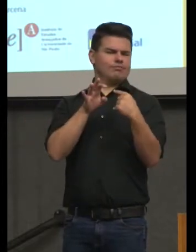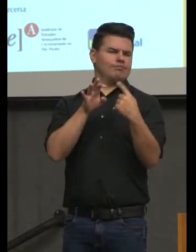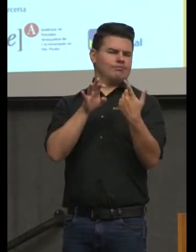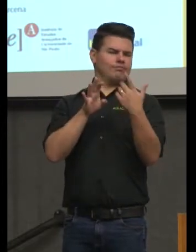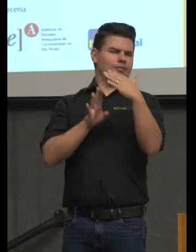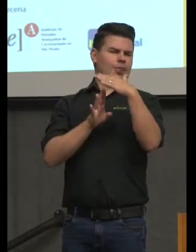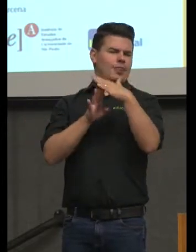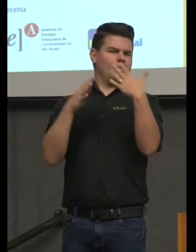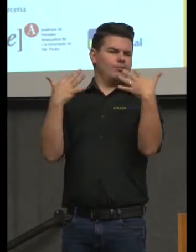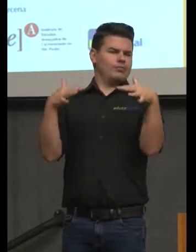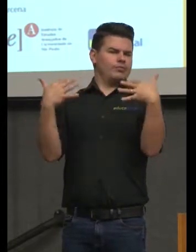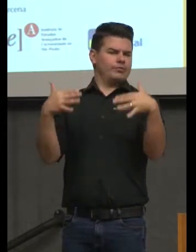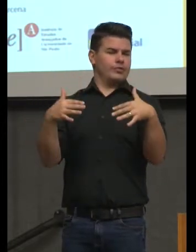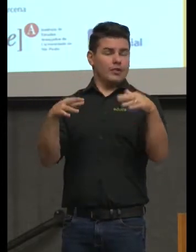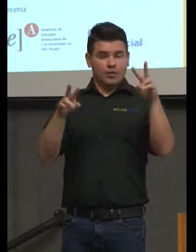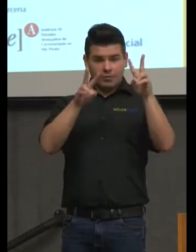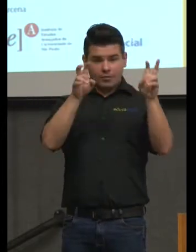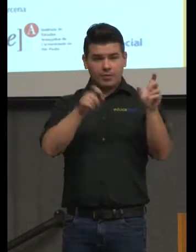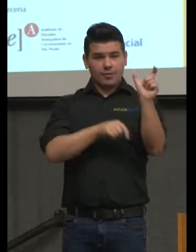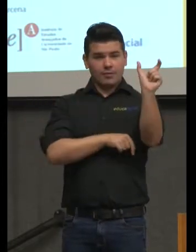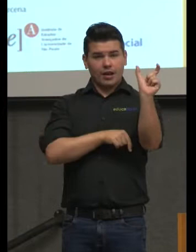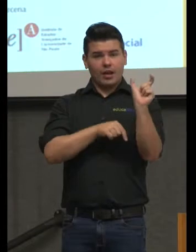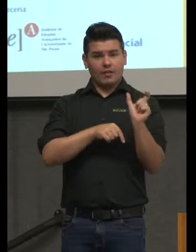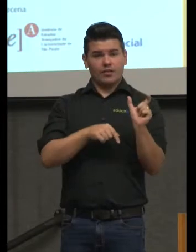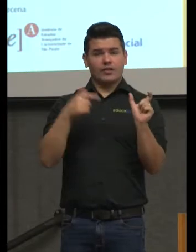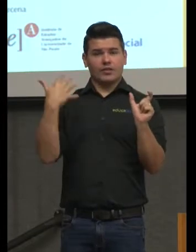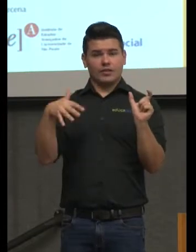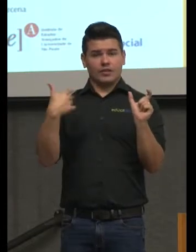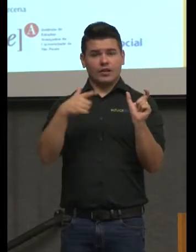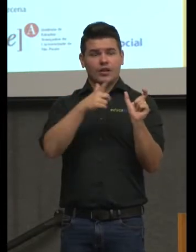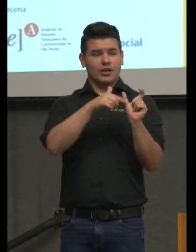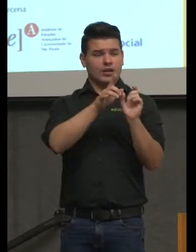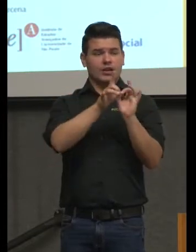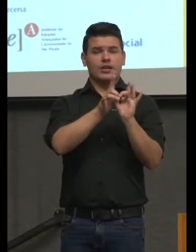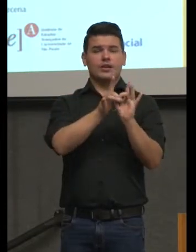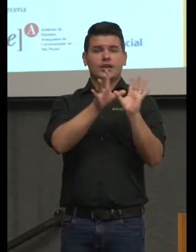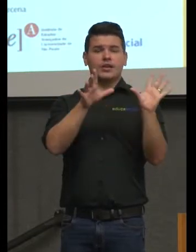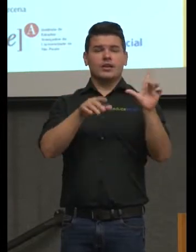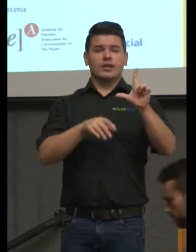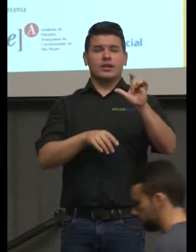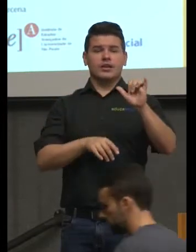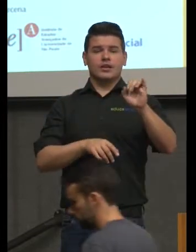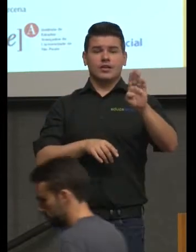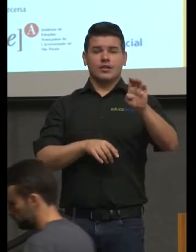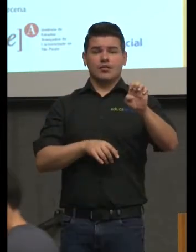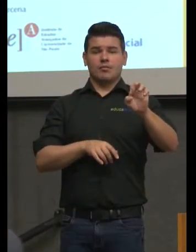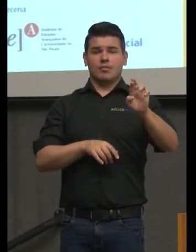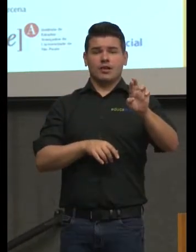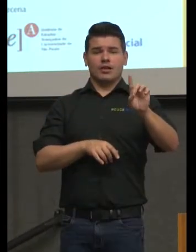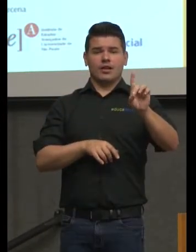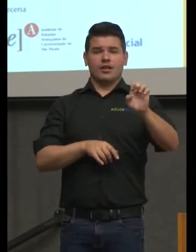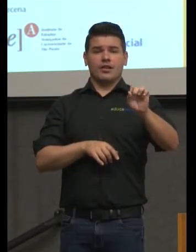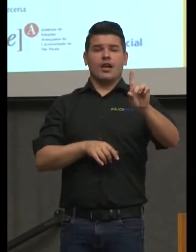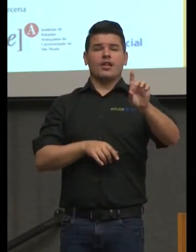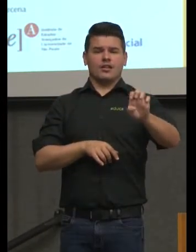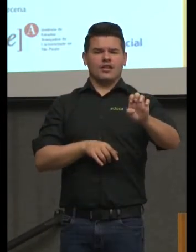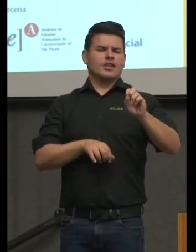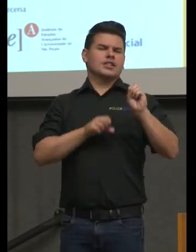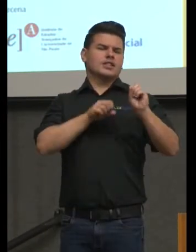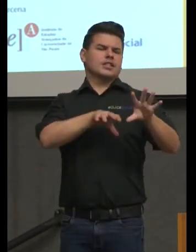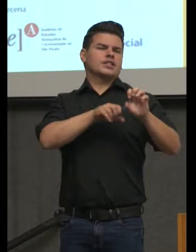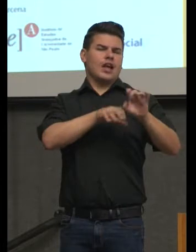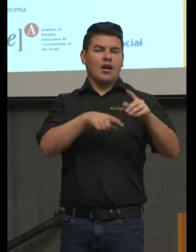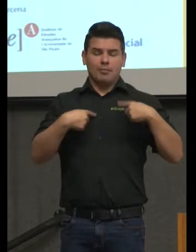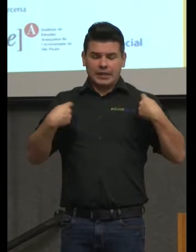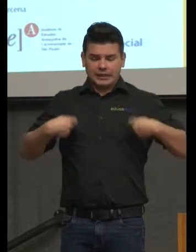Vamos começar pela primeira palavra complicada, que é liberdade. Ensinar com liberdade. Se